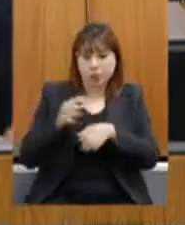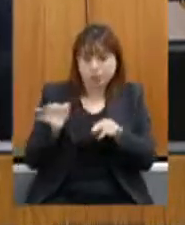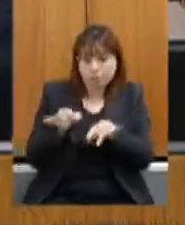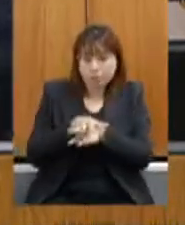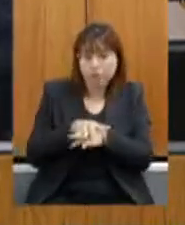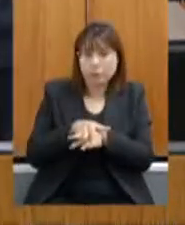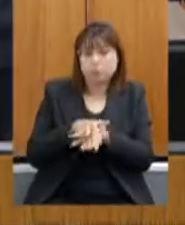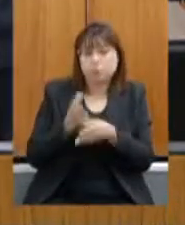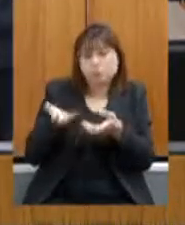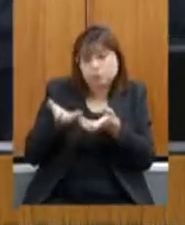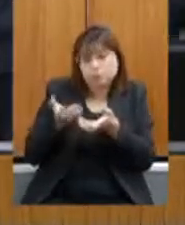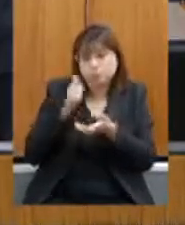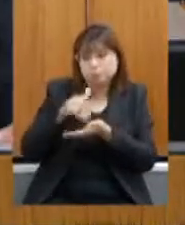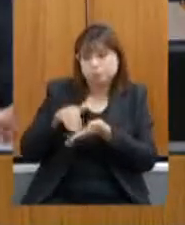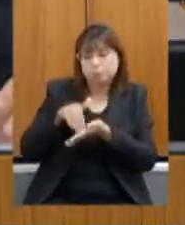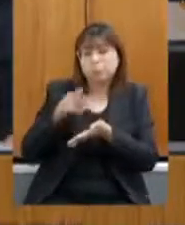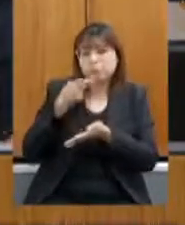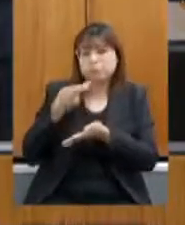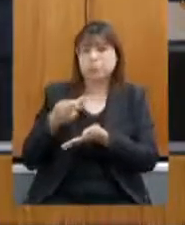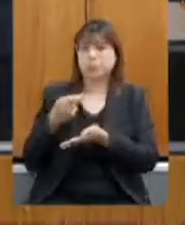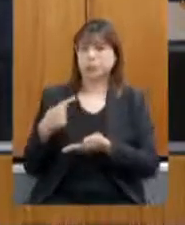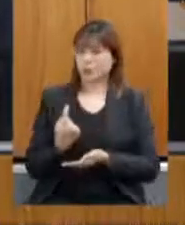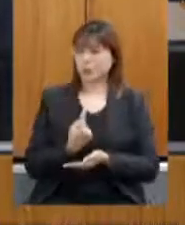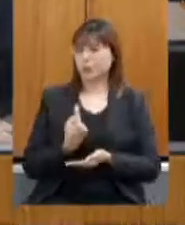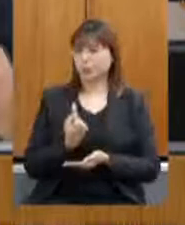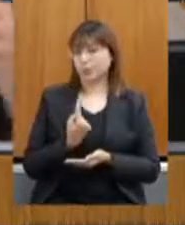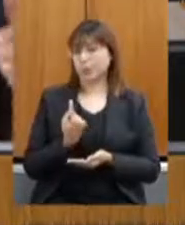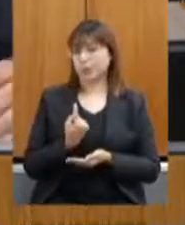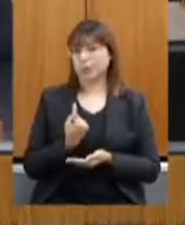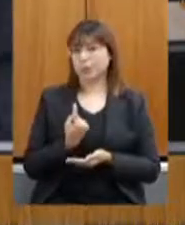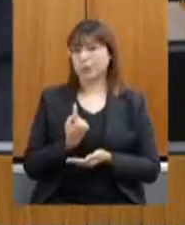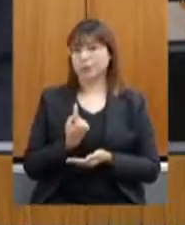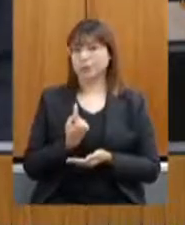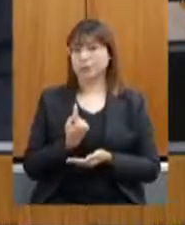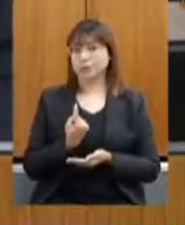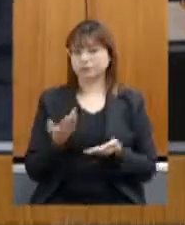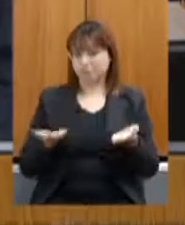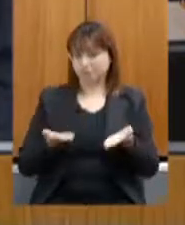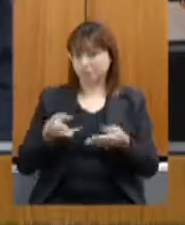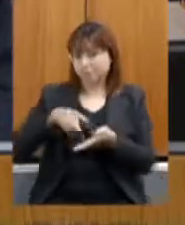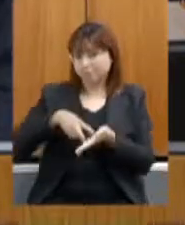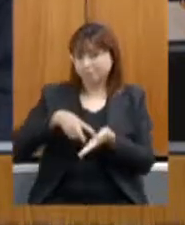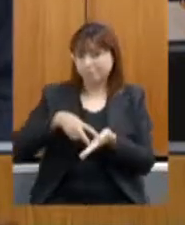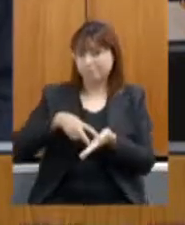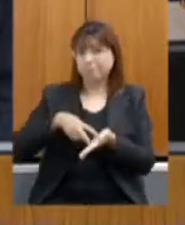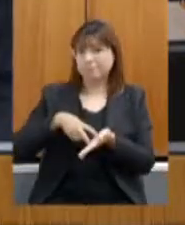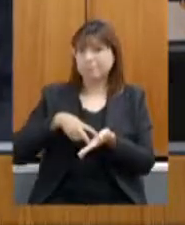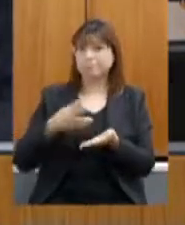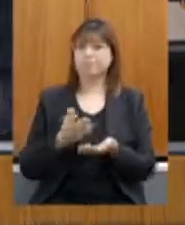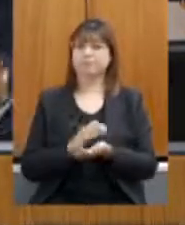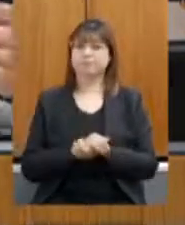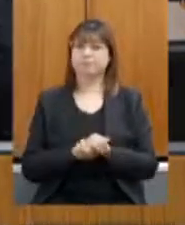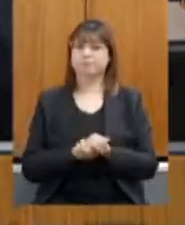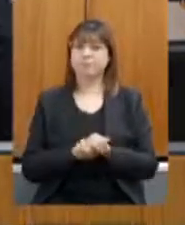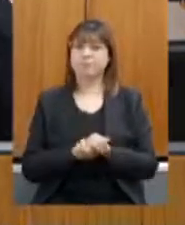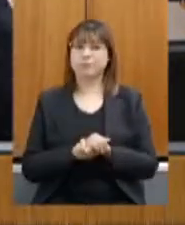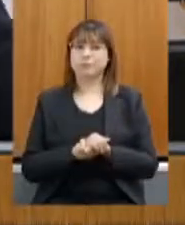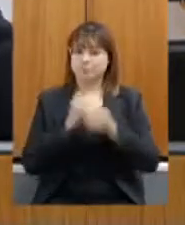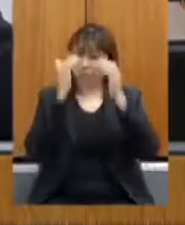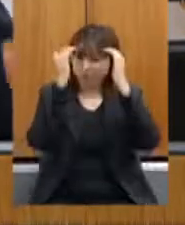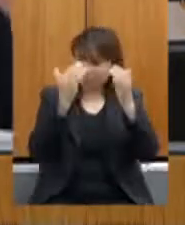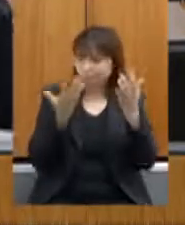eu gostaria de dizer que nós estamos estivemos nessa manhã cumprindo um dos objetivos